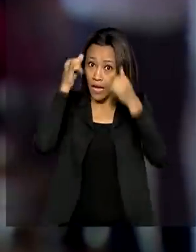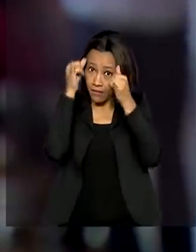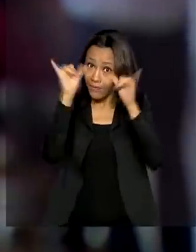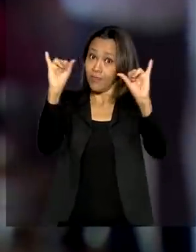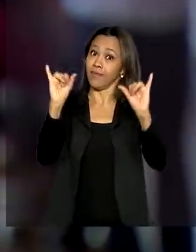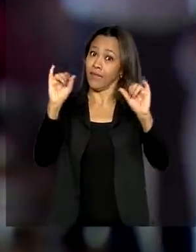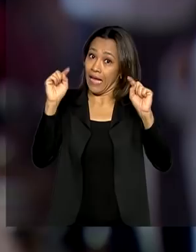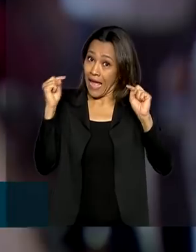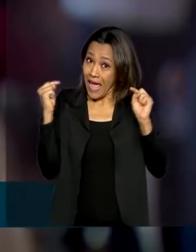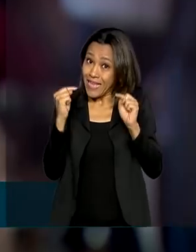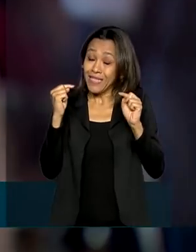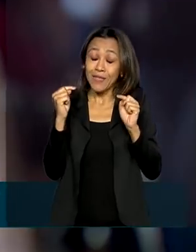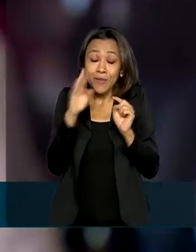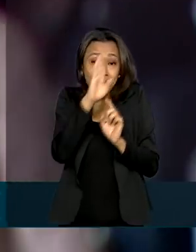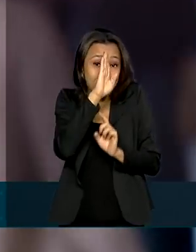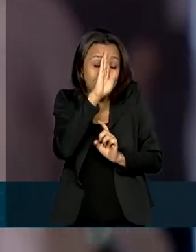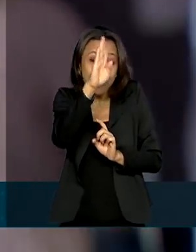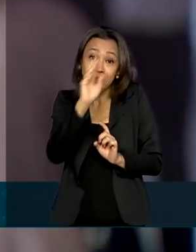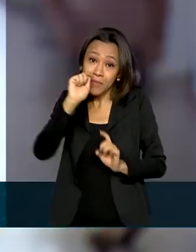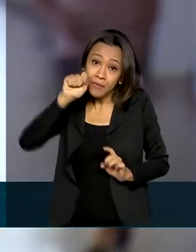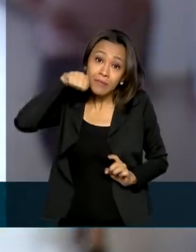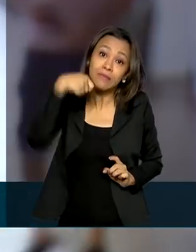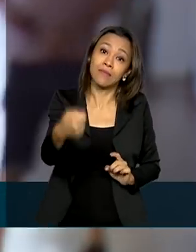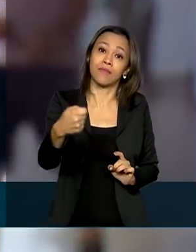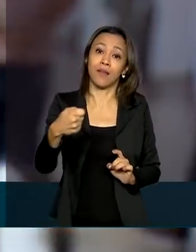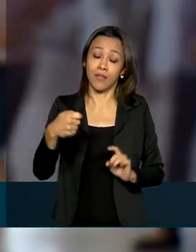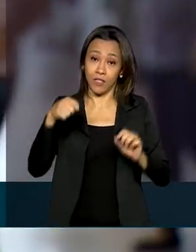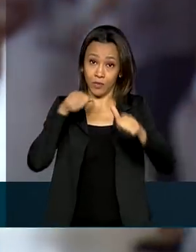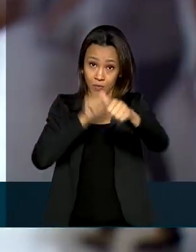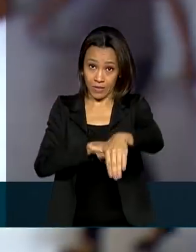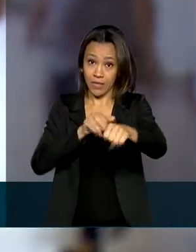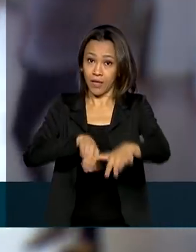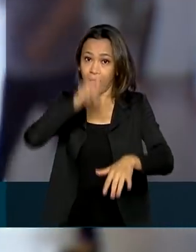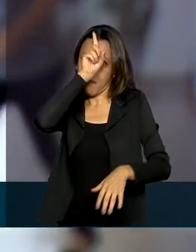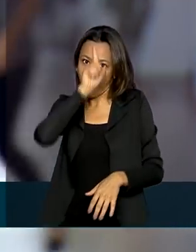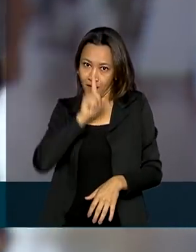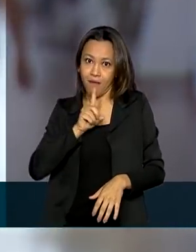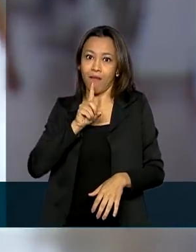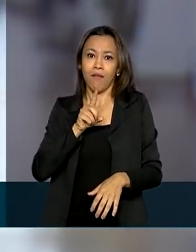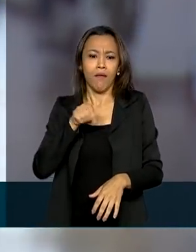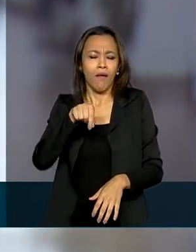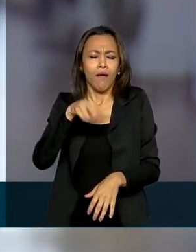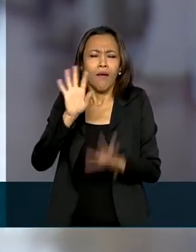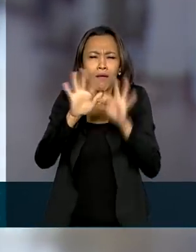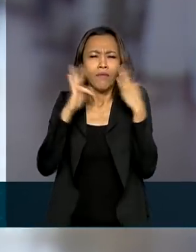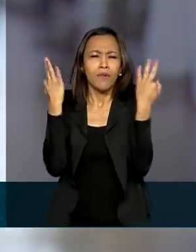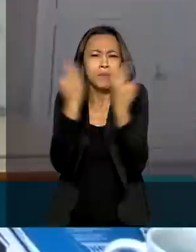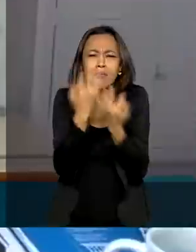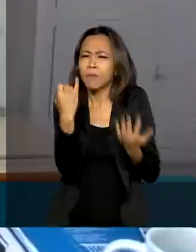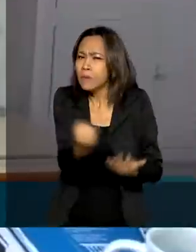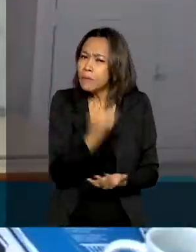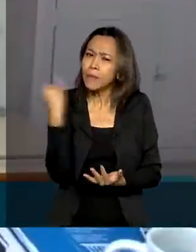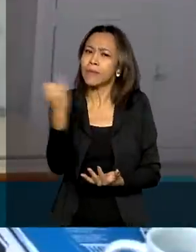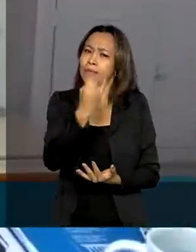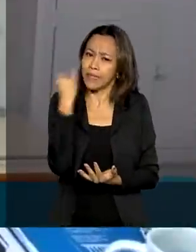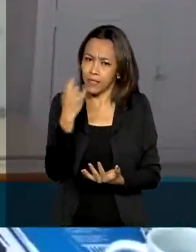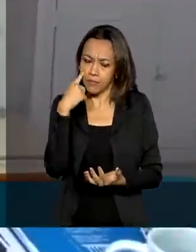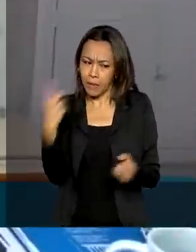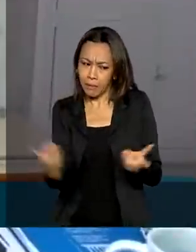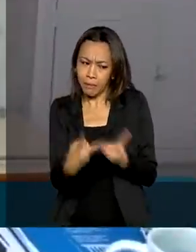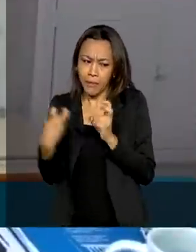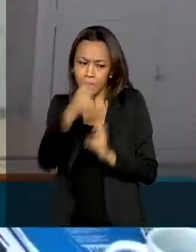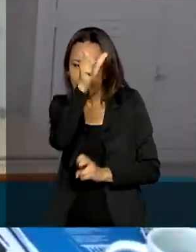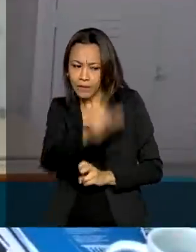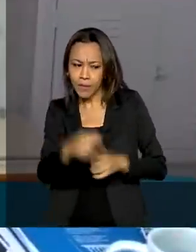a palavra-chave da campanha Setembro Amarelo e a família tem papel fundamental nesse processo para identificar